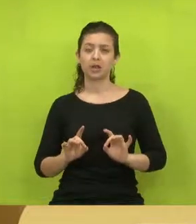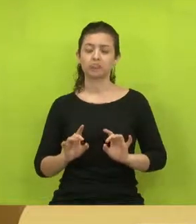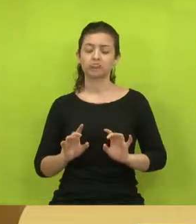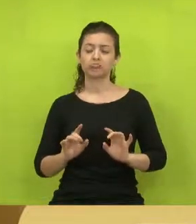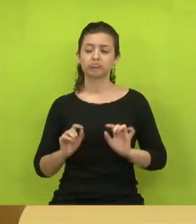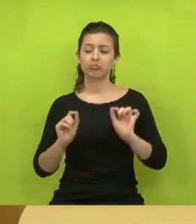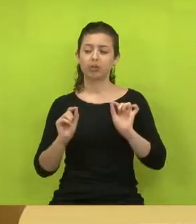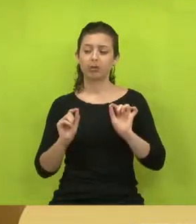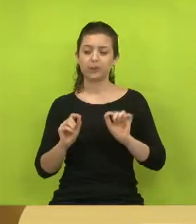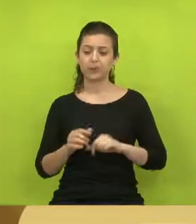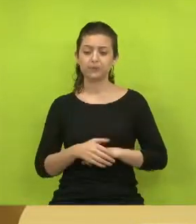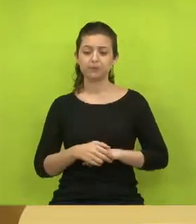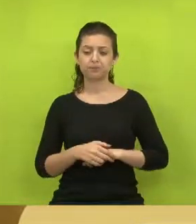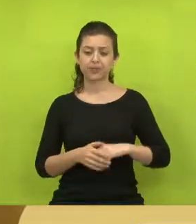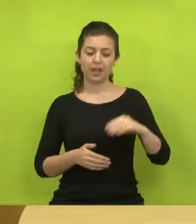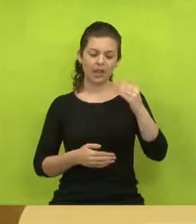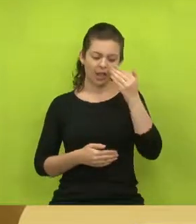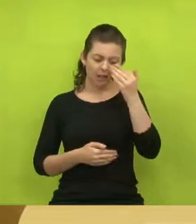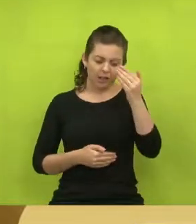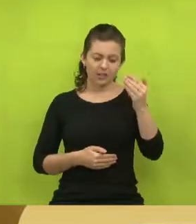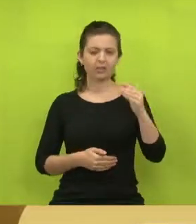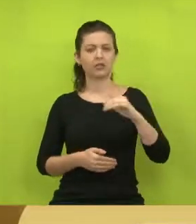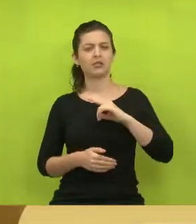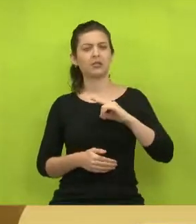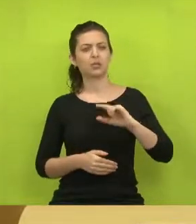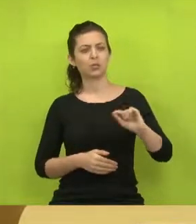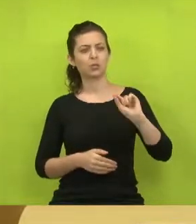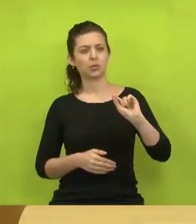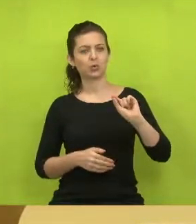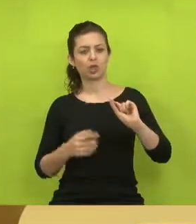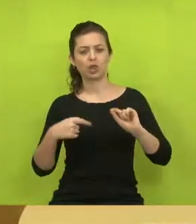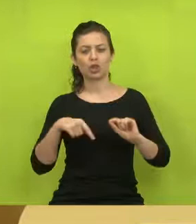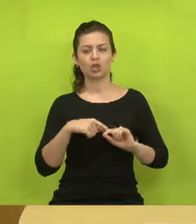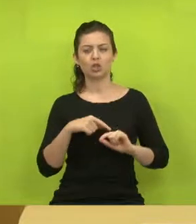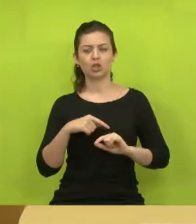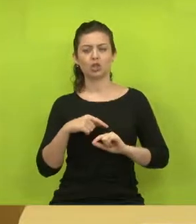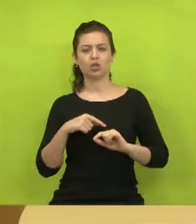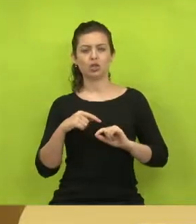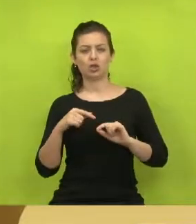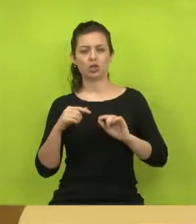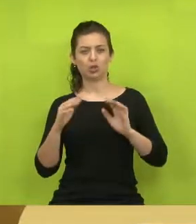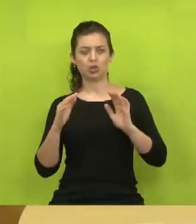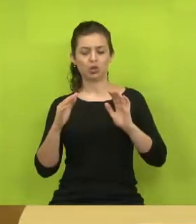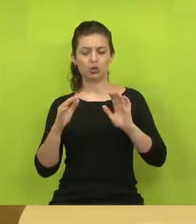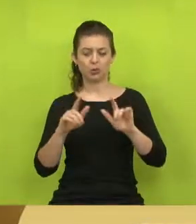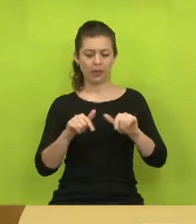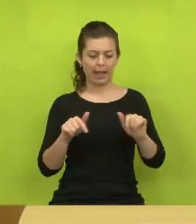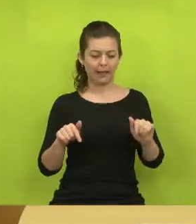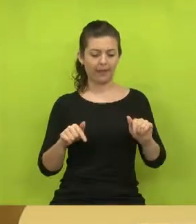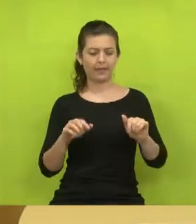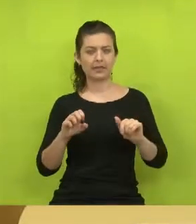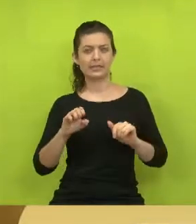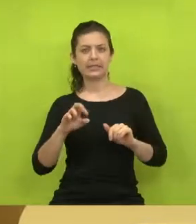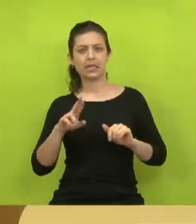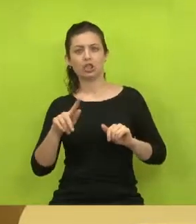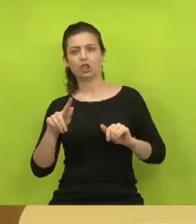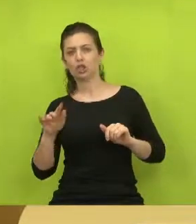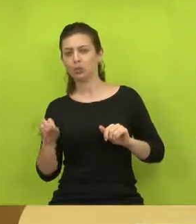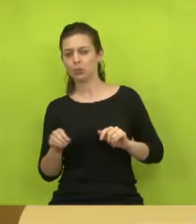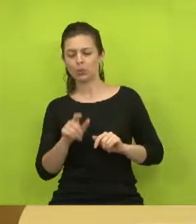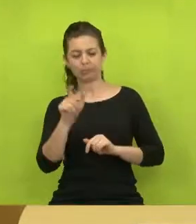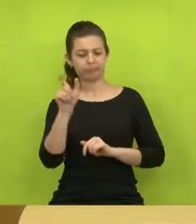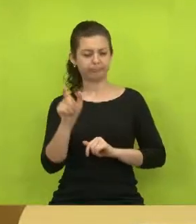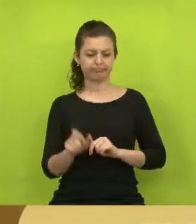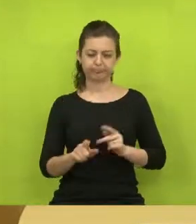estender a gratidão que eu tenho pelo nosso gabinete, na figura do Sérgio Cobra, na figura